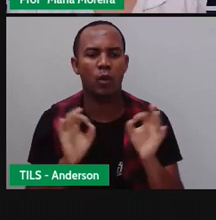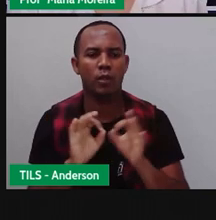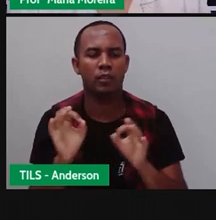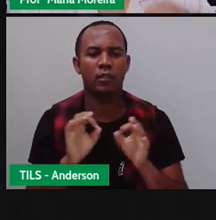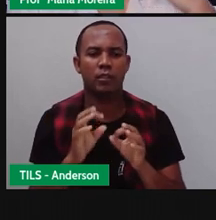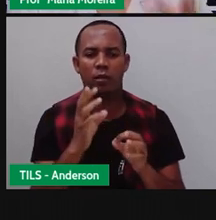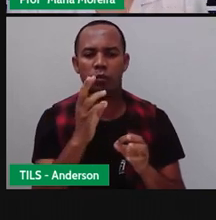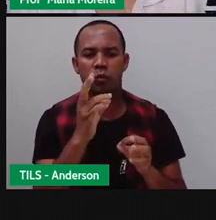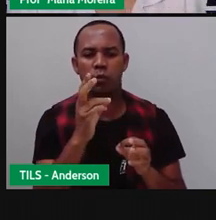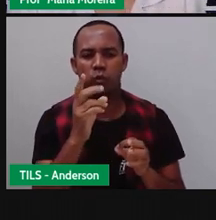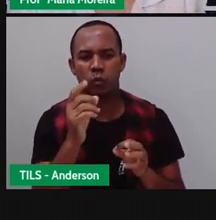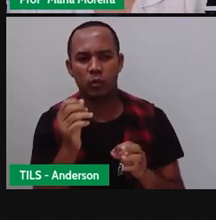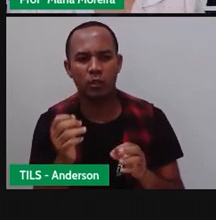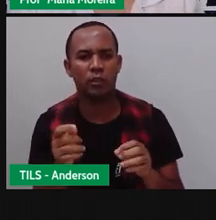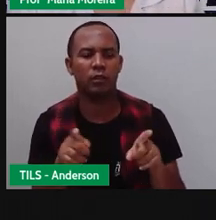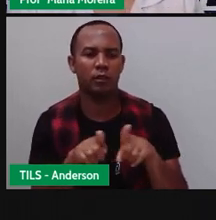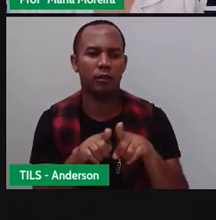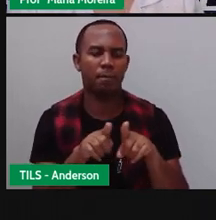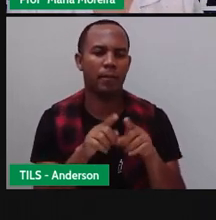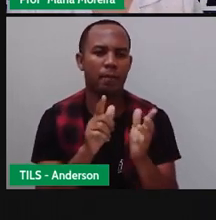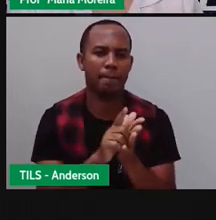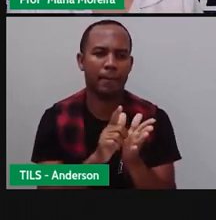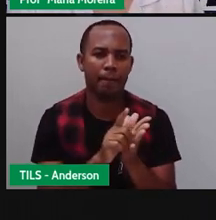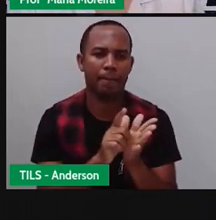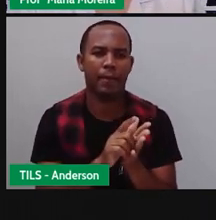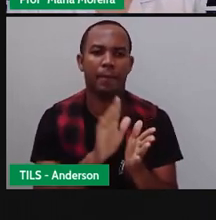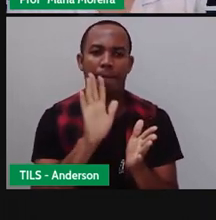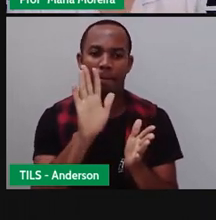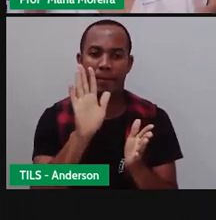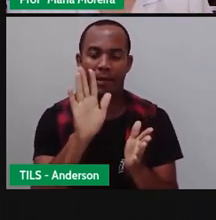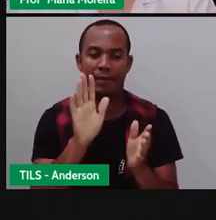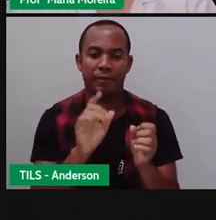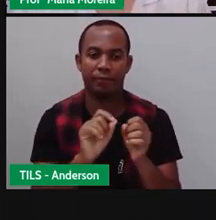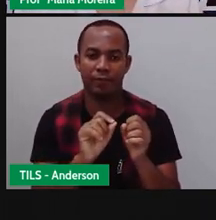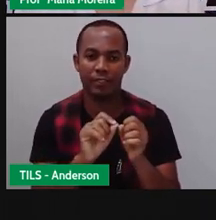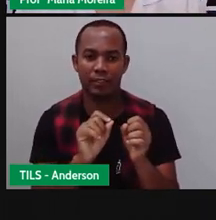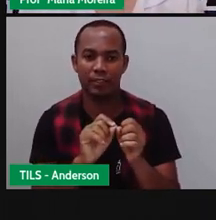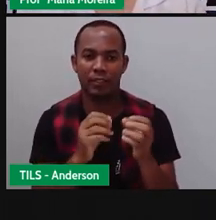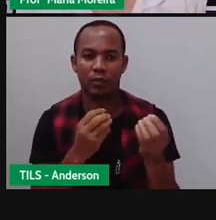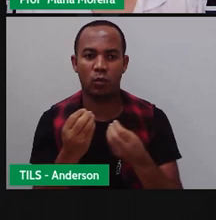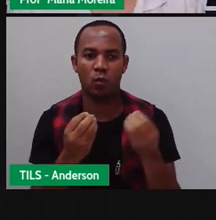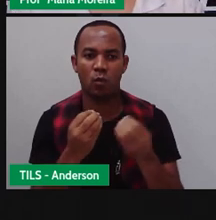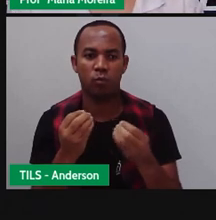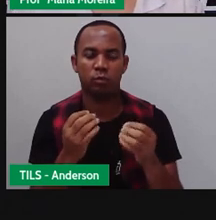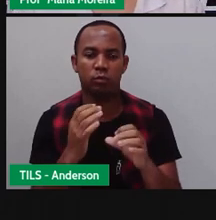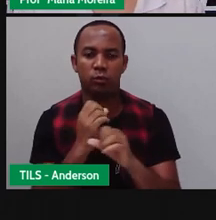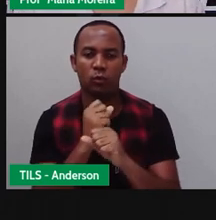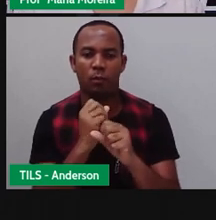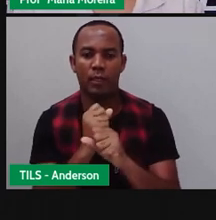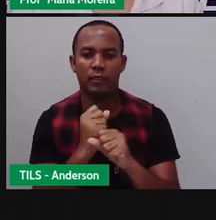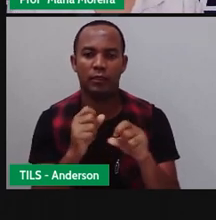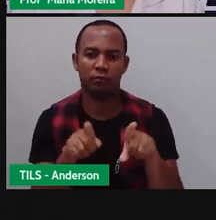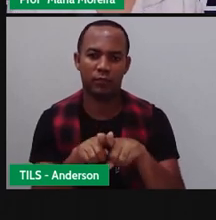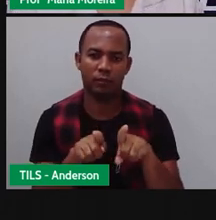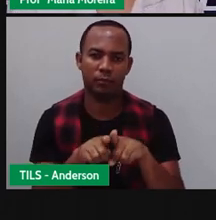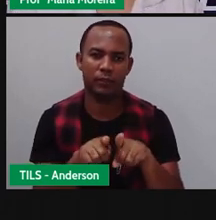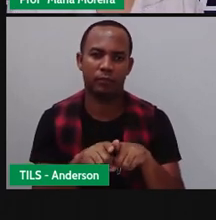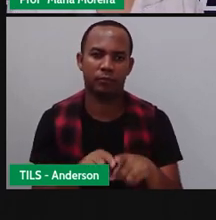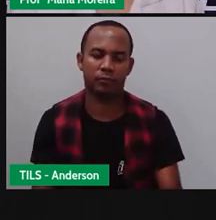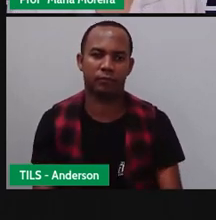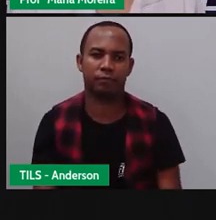com os dedinhos, fazer utilizando o papel, mas façam essa transição da adição para a multiplicação.